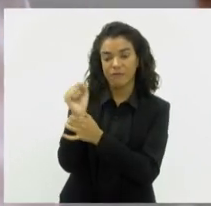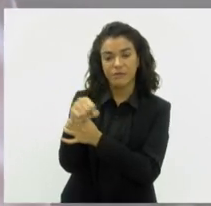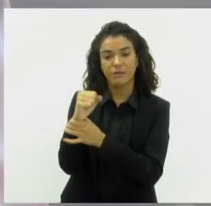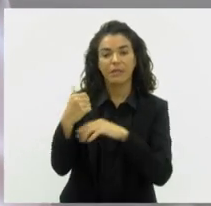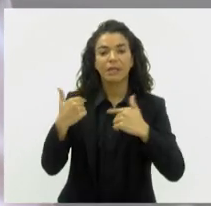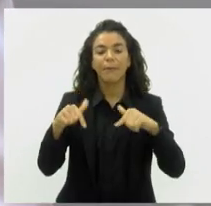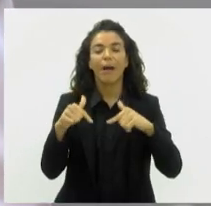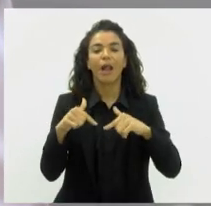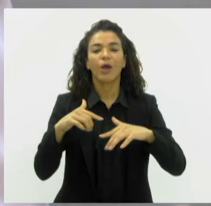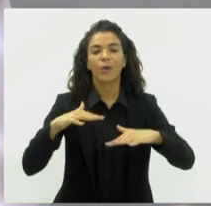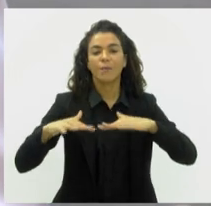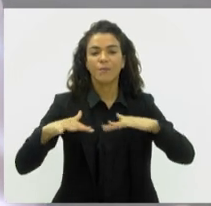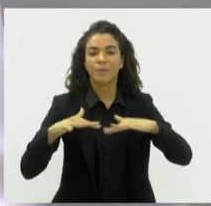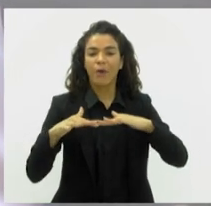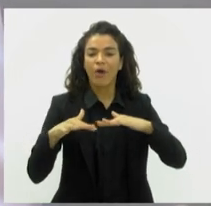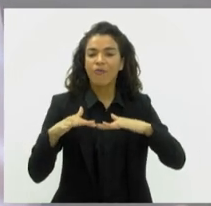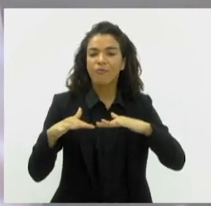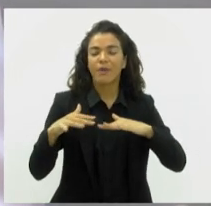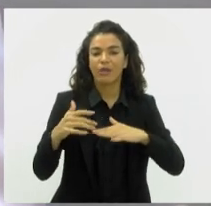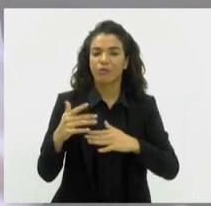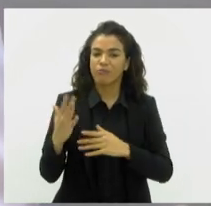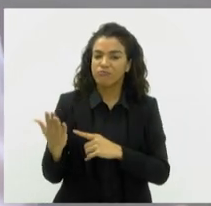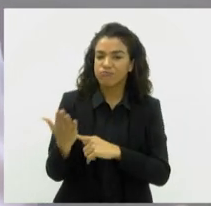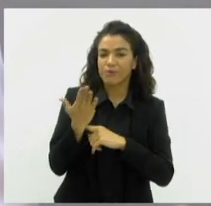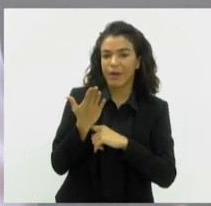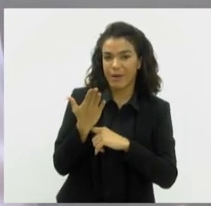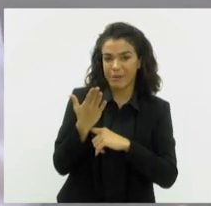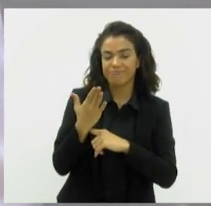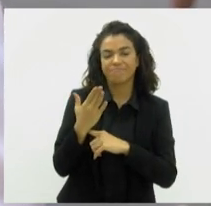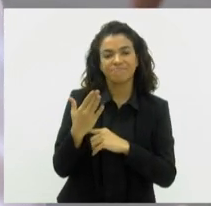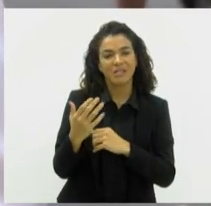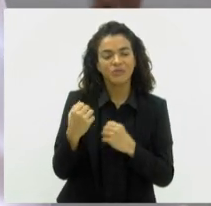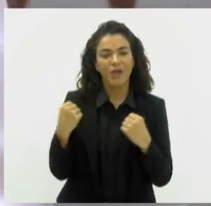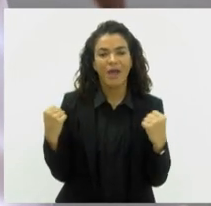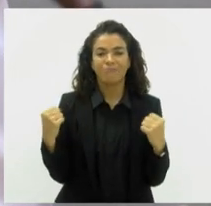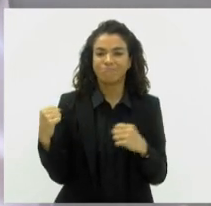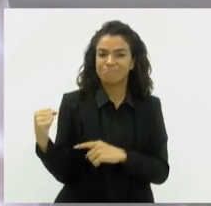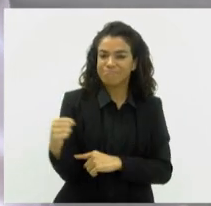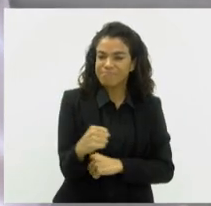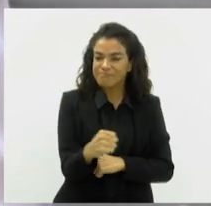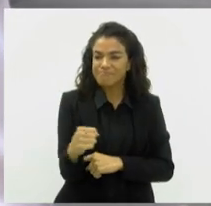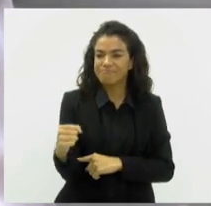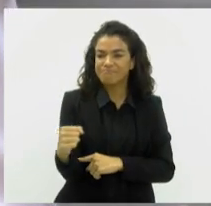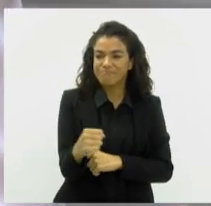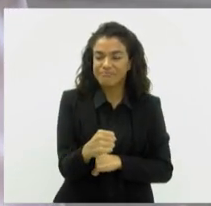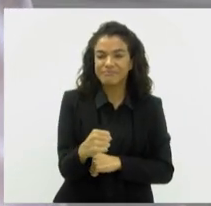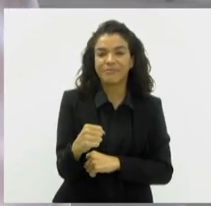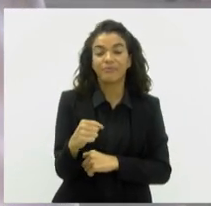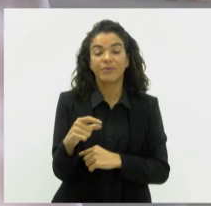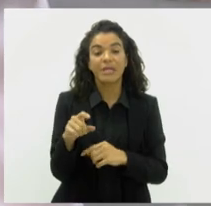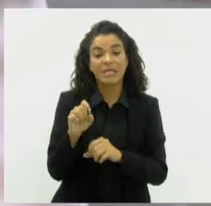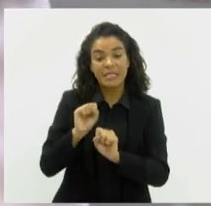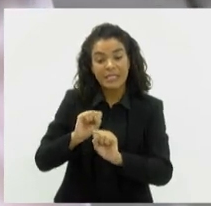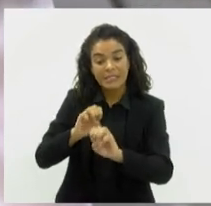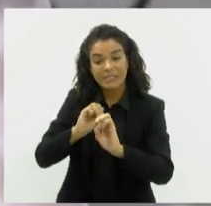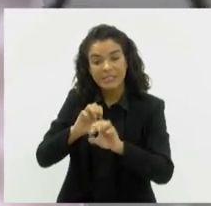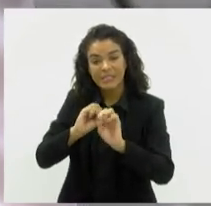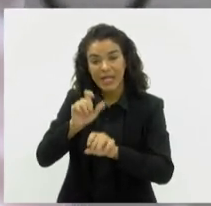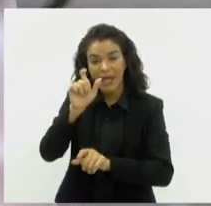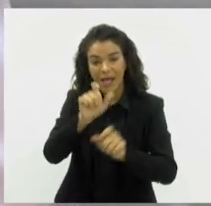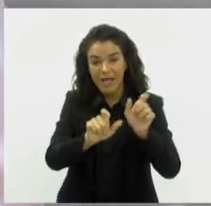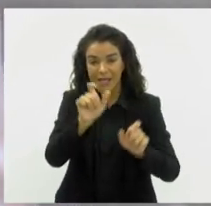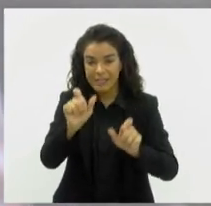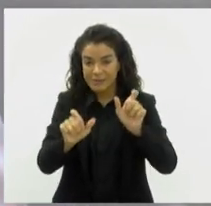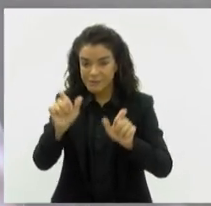com os movimentos menores, para fortalecer bem essas articulações e, principalmente, ensinar para as pessoas,